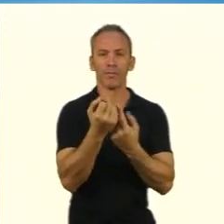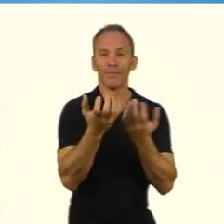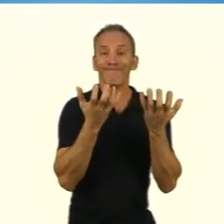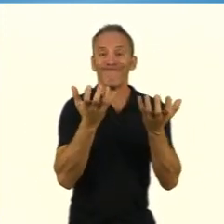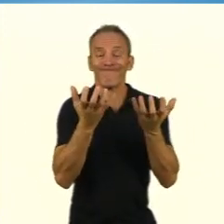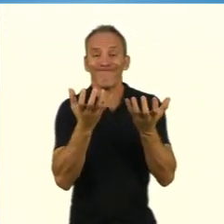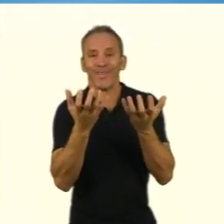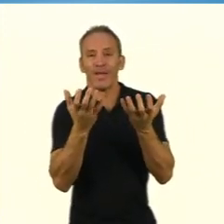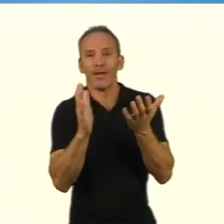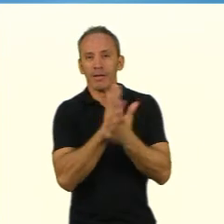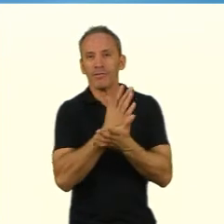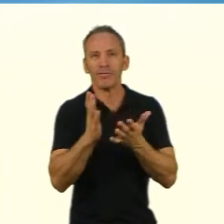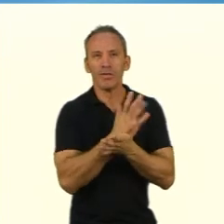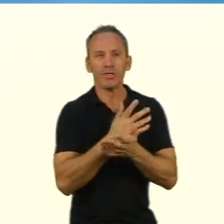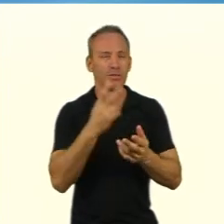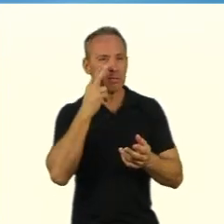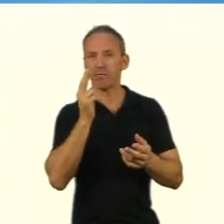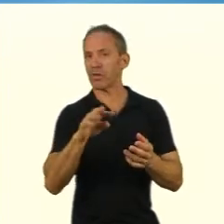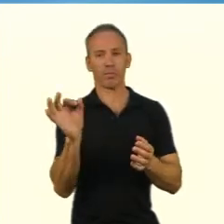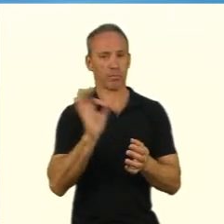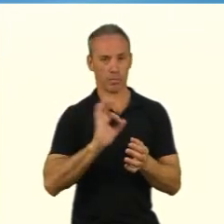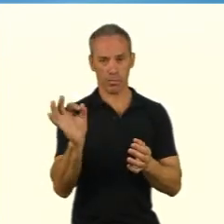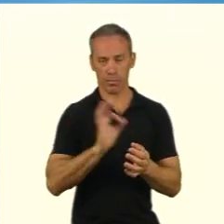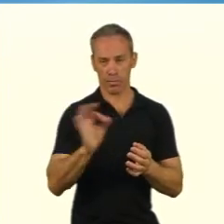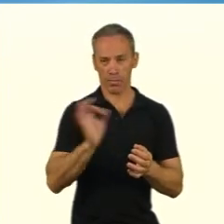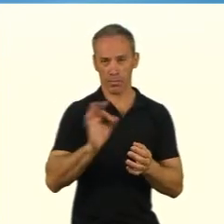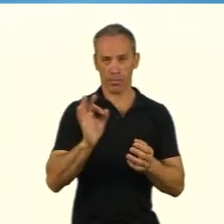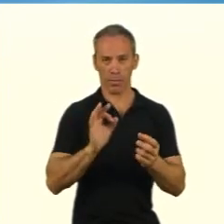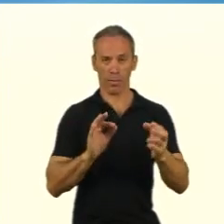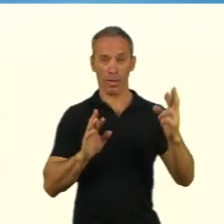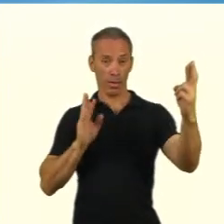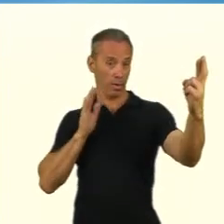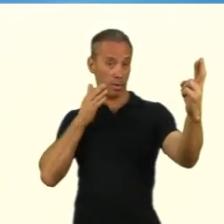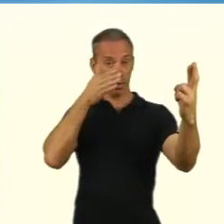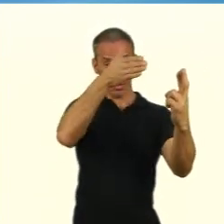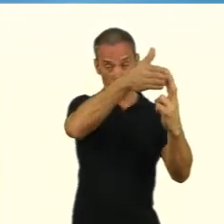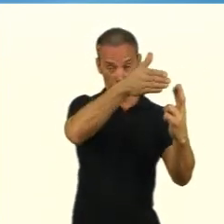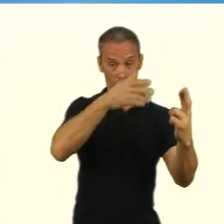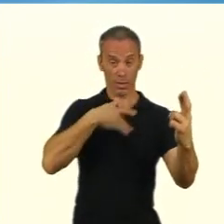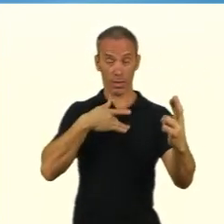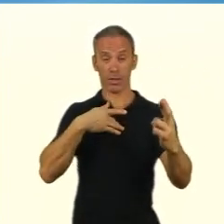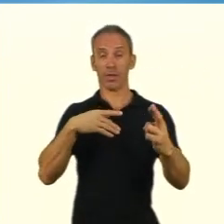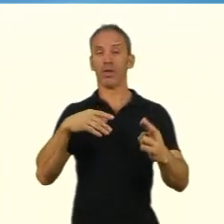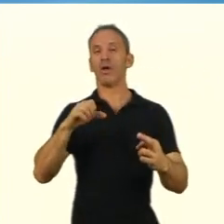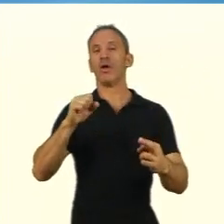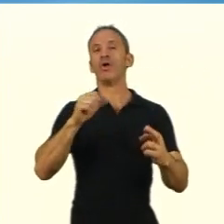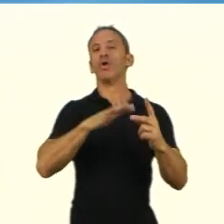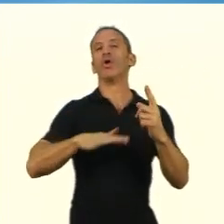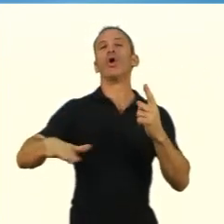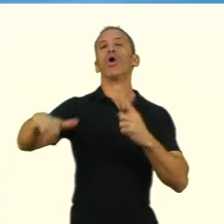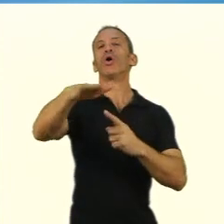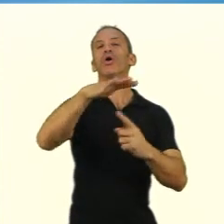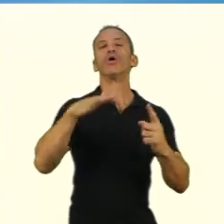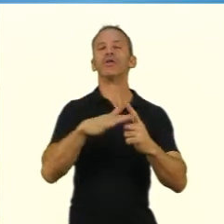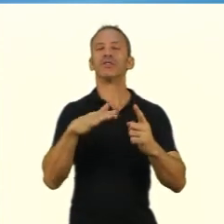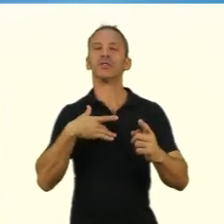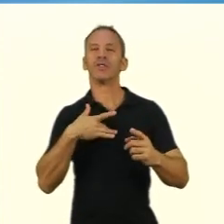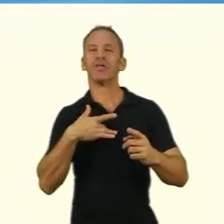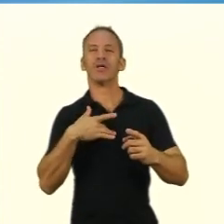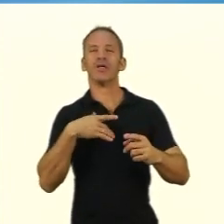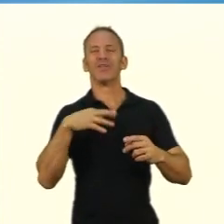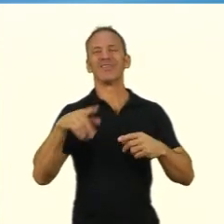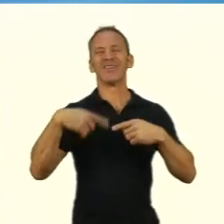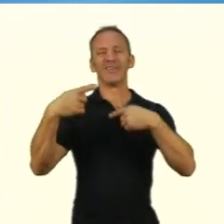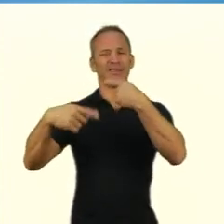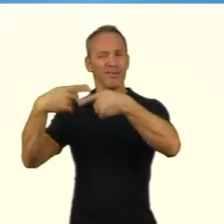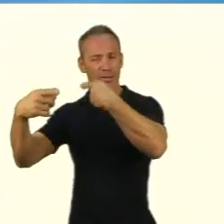relevância social que é muito desejável mas que nem sempre a gente vislumbra a relevância